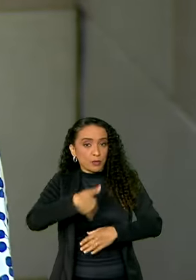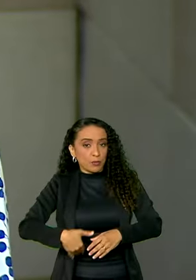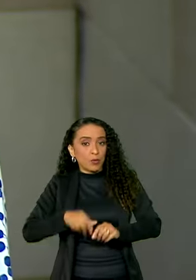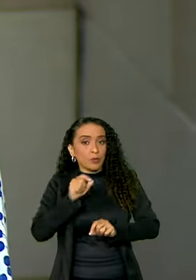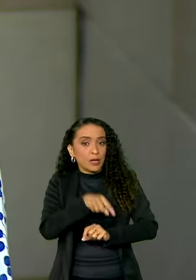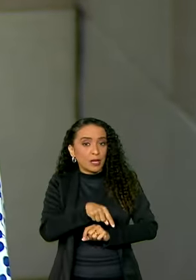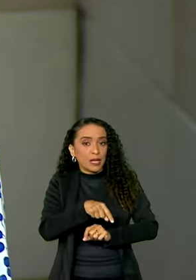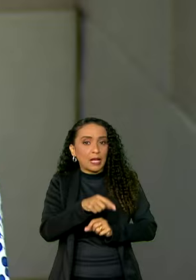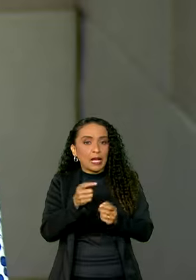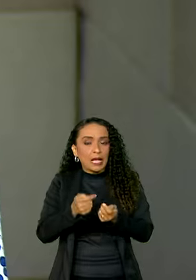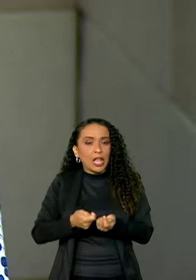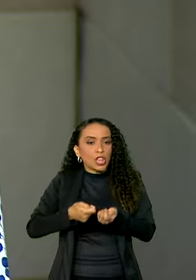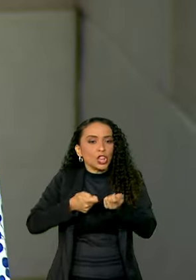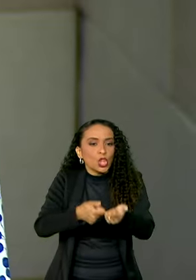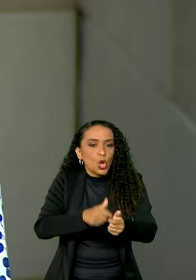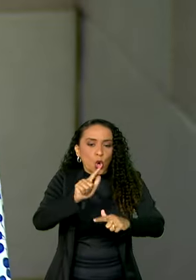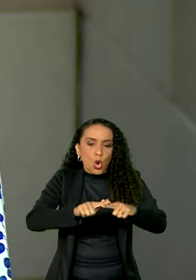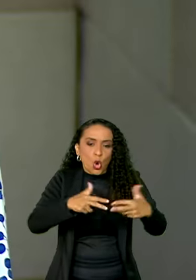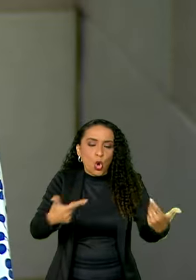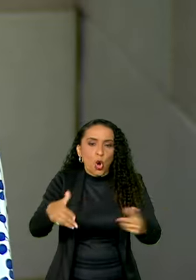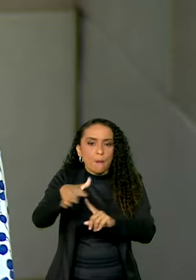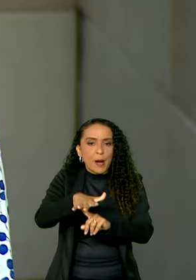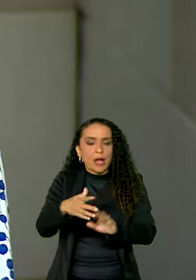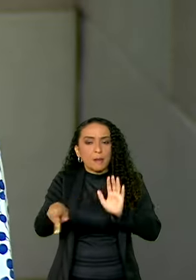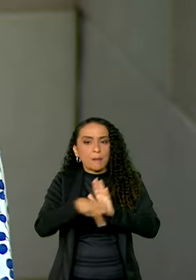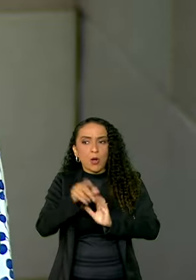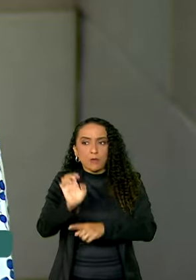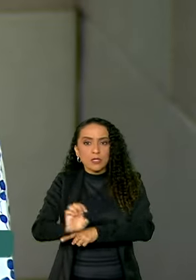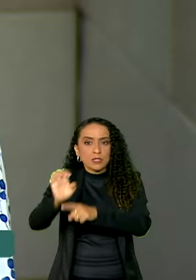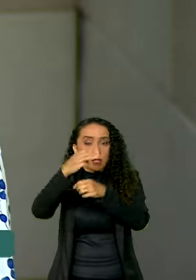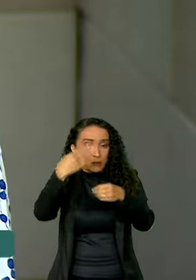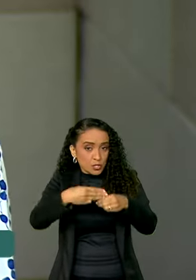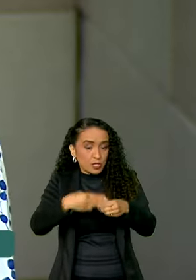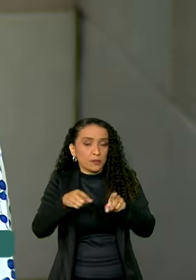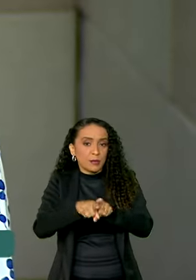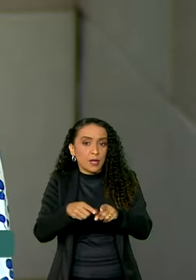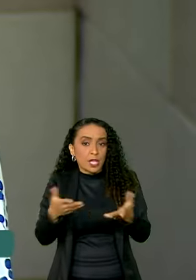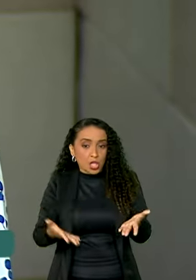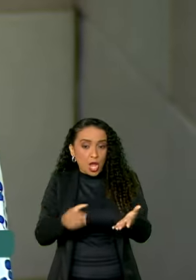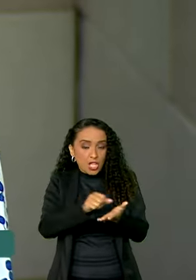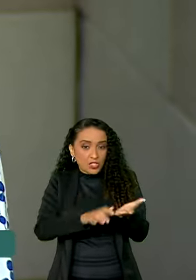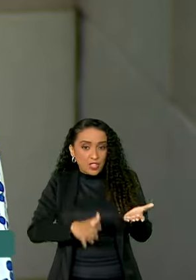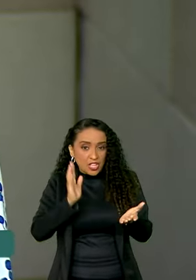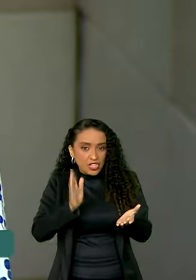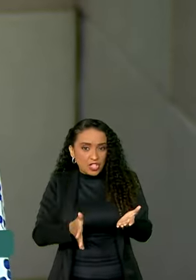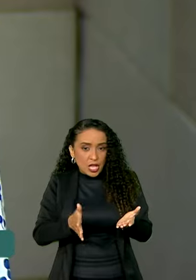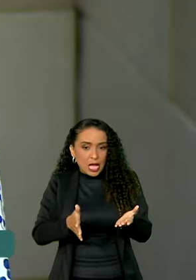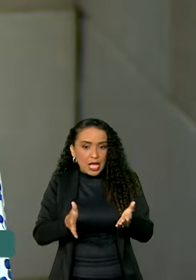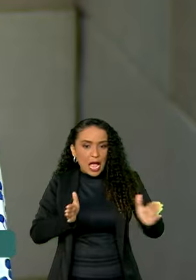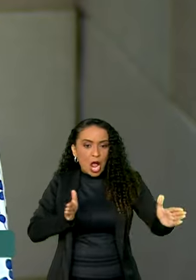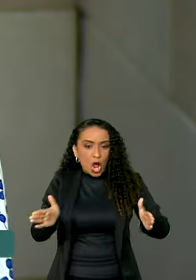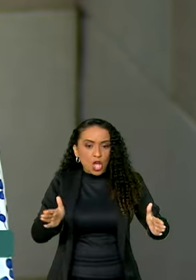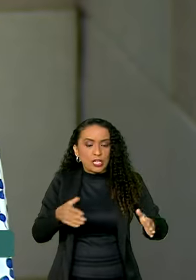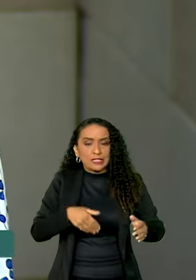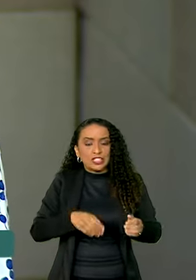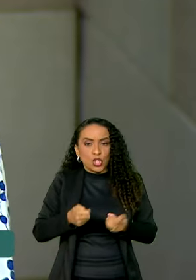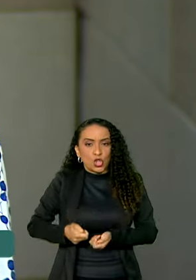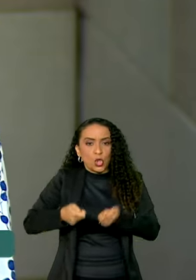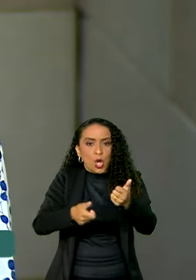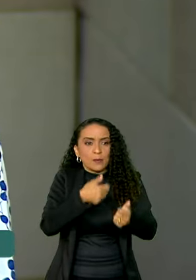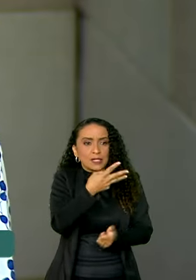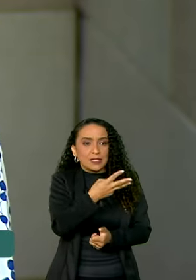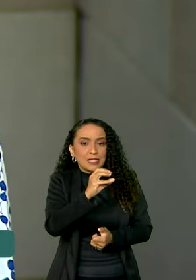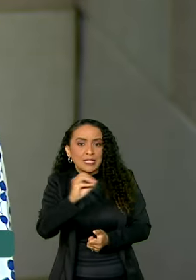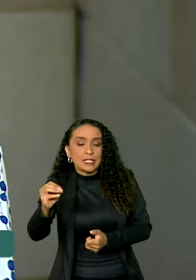doa itens e aparelhamento para os estados e municípios. Só neste exercício já doamos mais de 300 milhões em